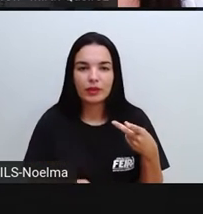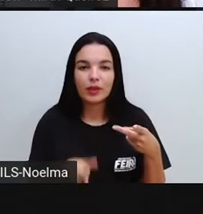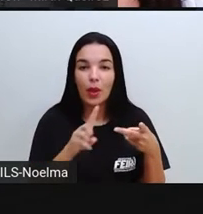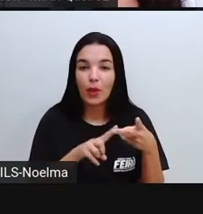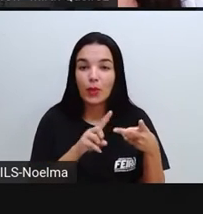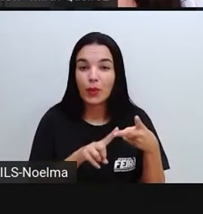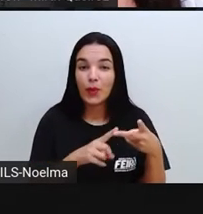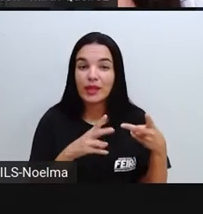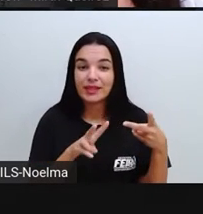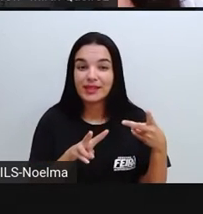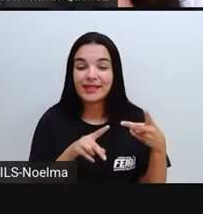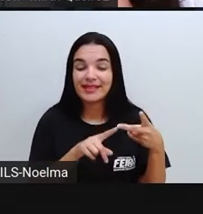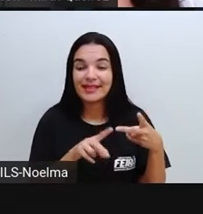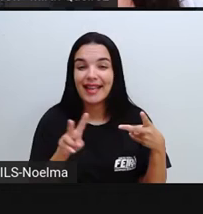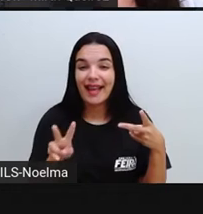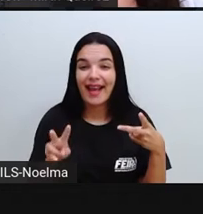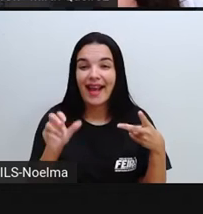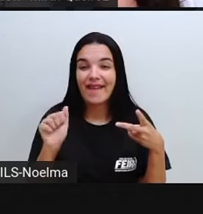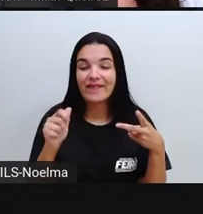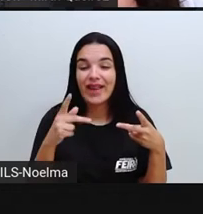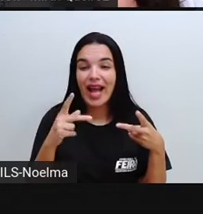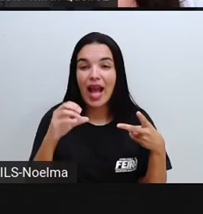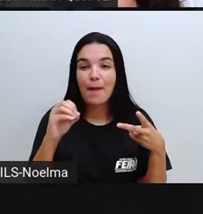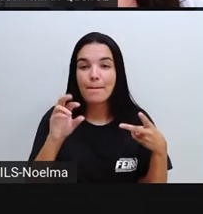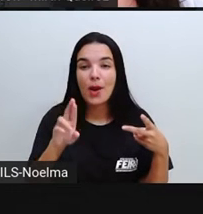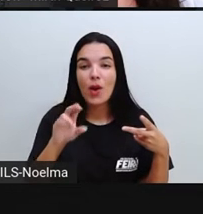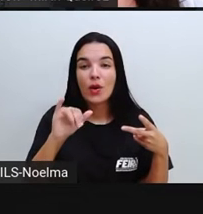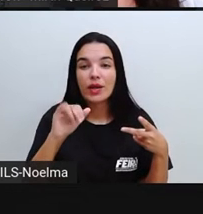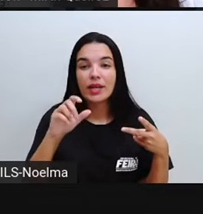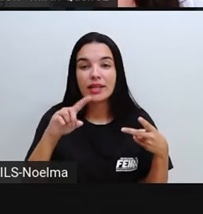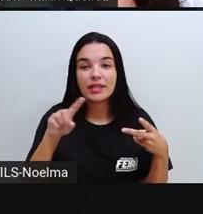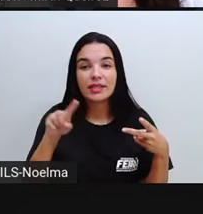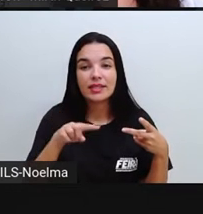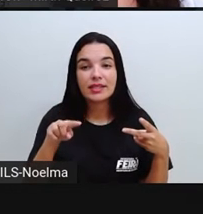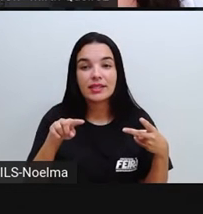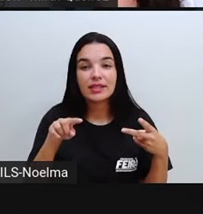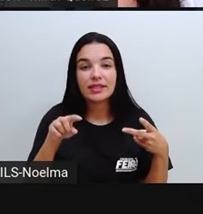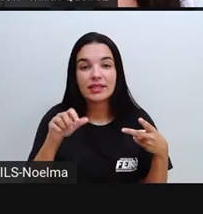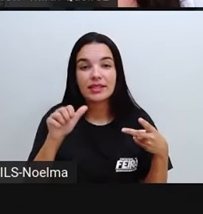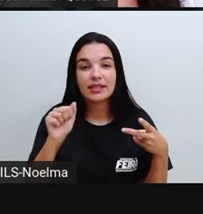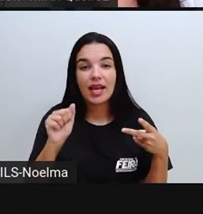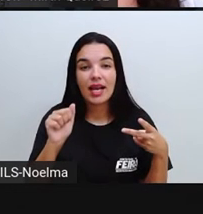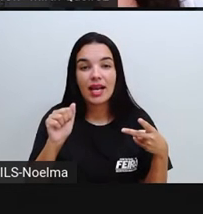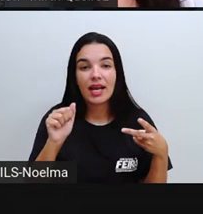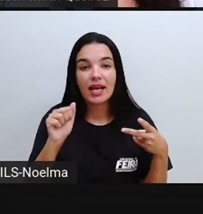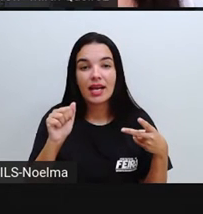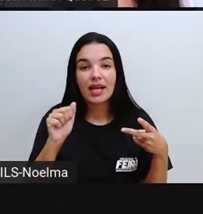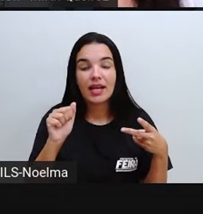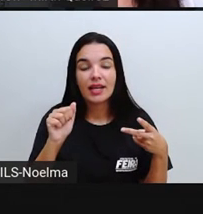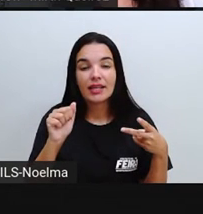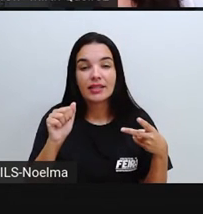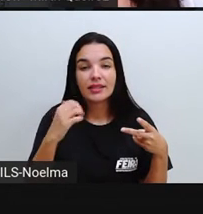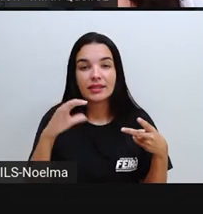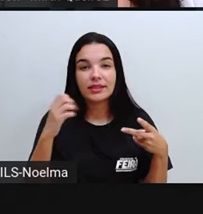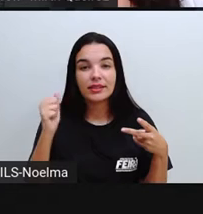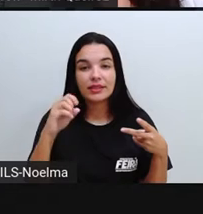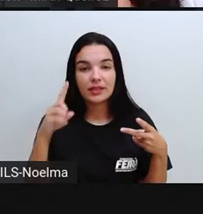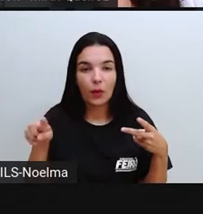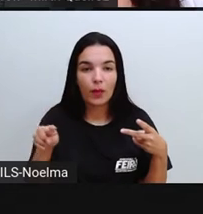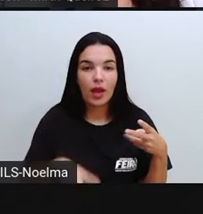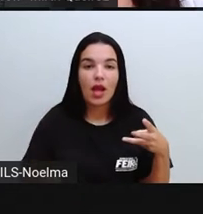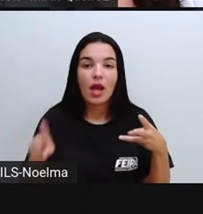para o gasoso, ocorreu o quê? Vaporização. E do